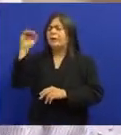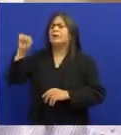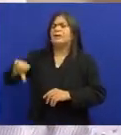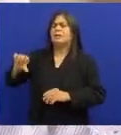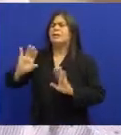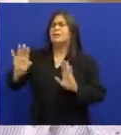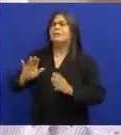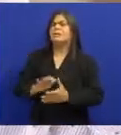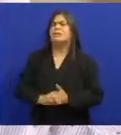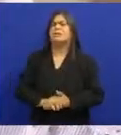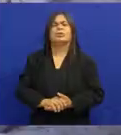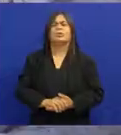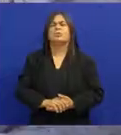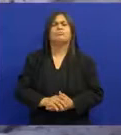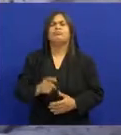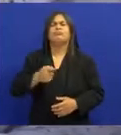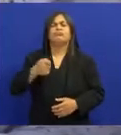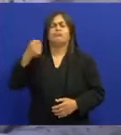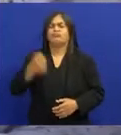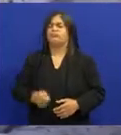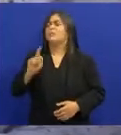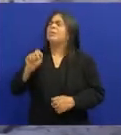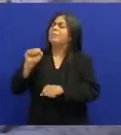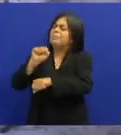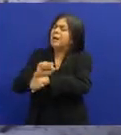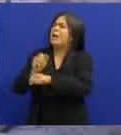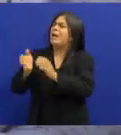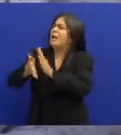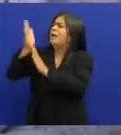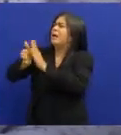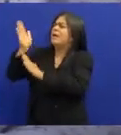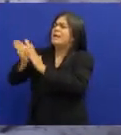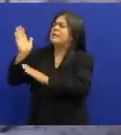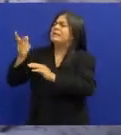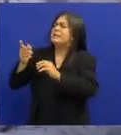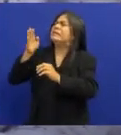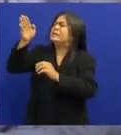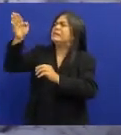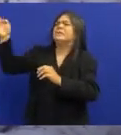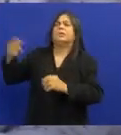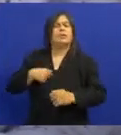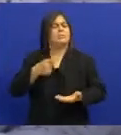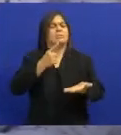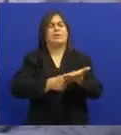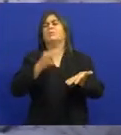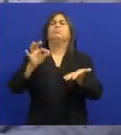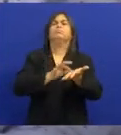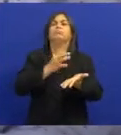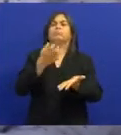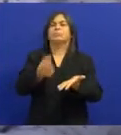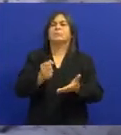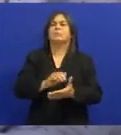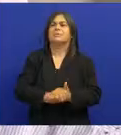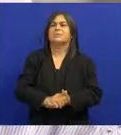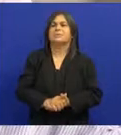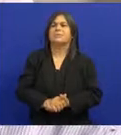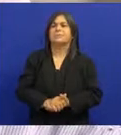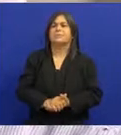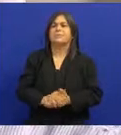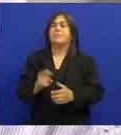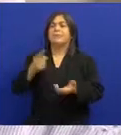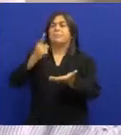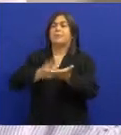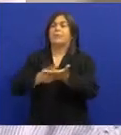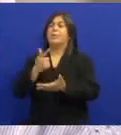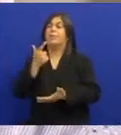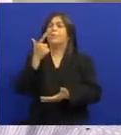dá Vamos interromper aqui A turnê disse Não vou até o fim Eu tenho que cumprir os contratos E tinha